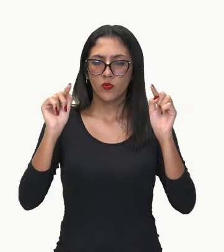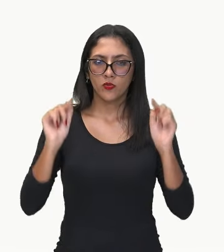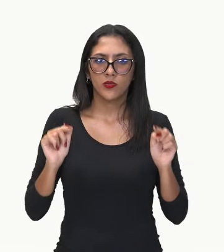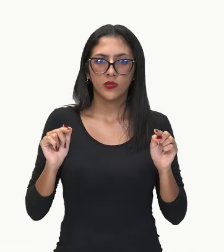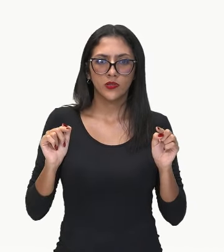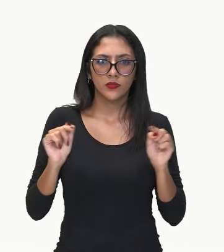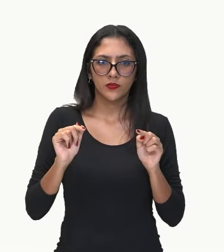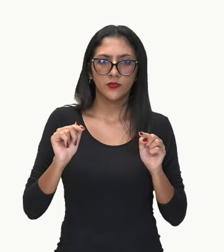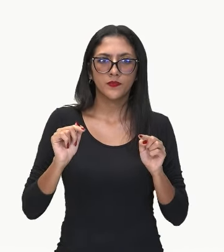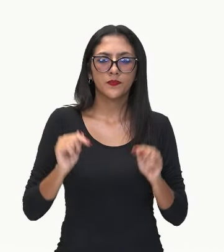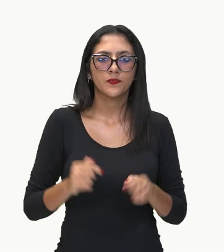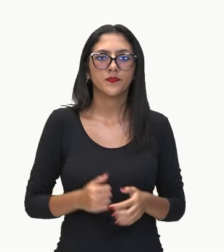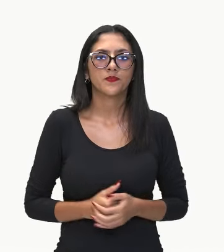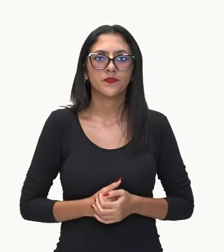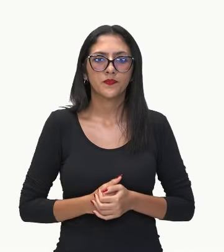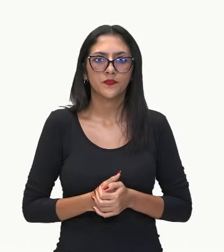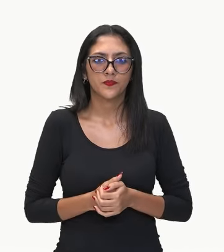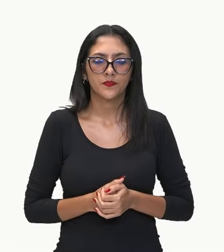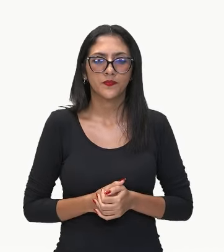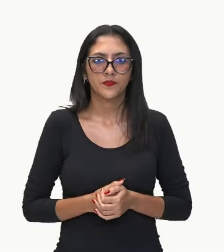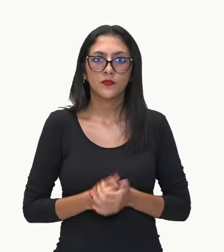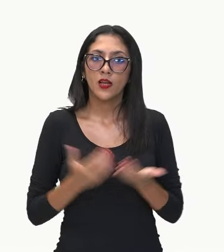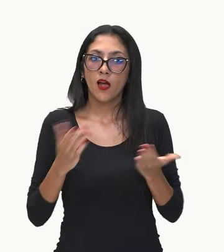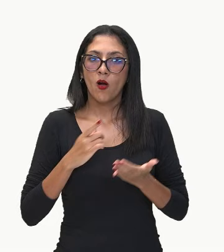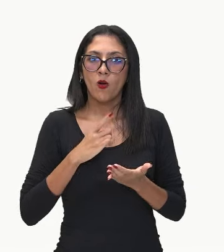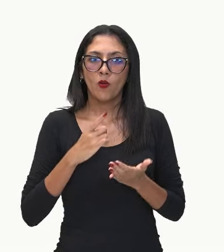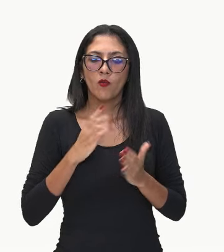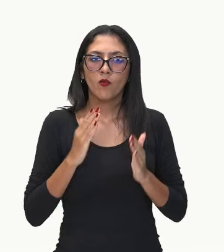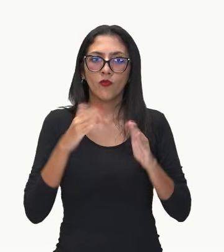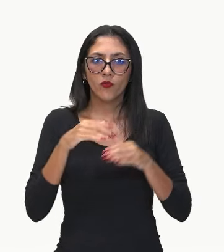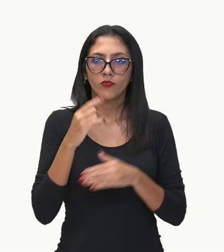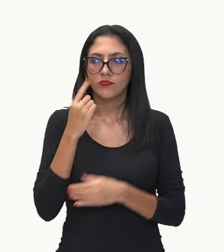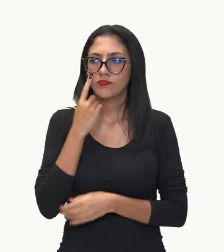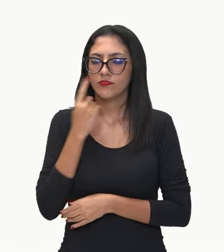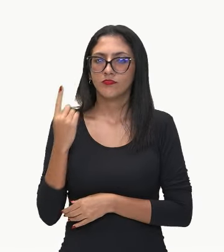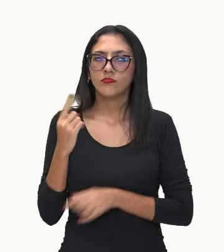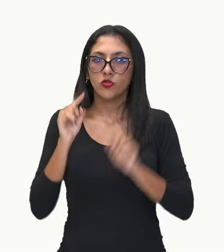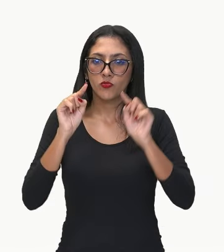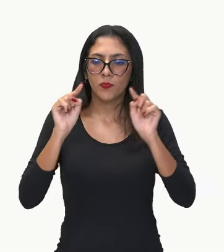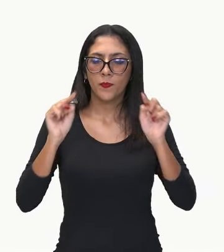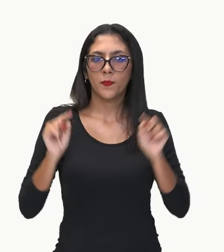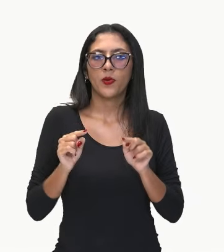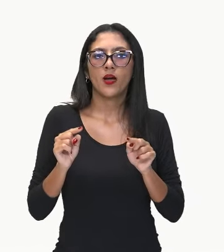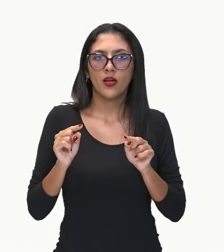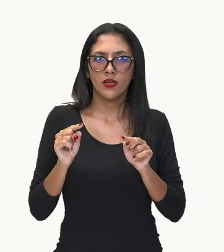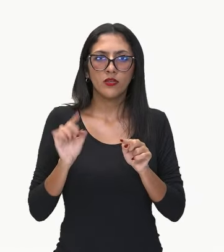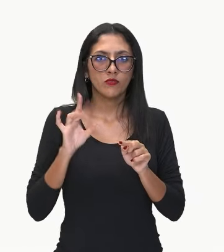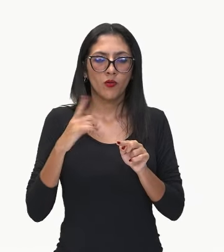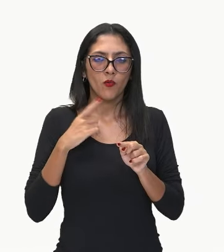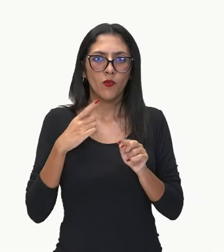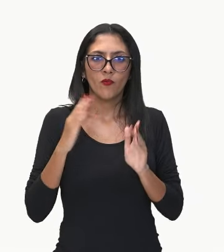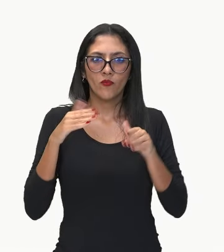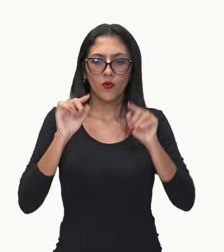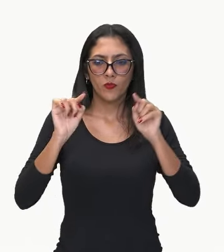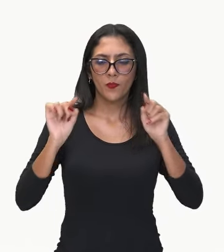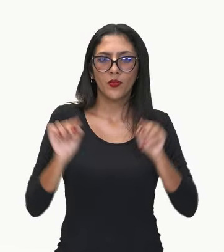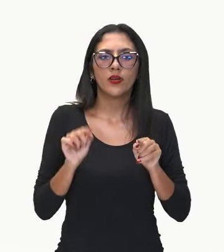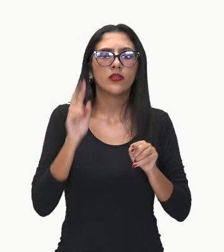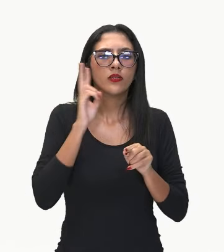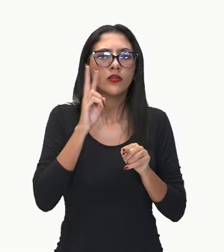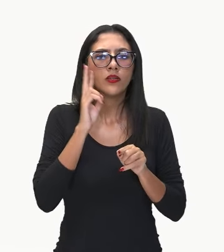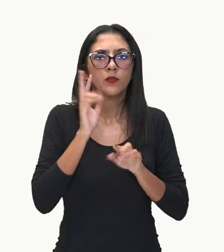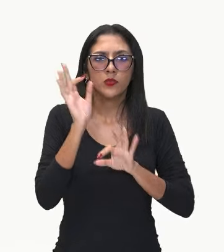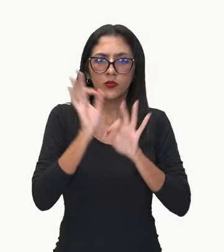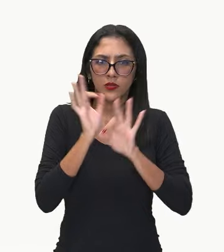Ok? Agora eu venho trabalhar aqui dentro do meu parêntese. Lembre-se da ordem